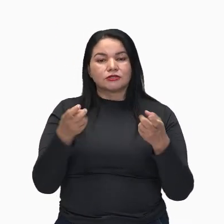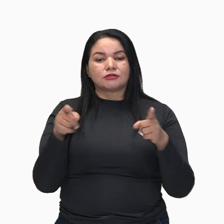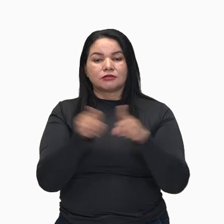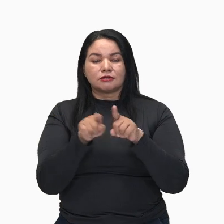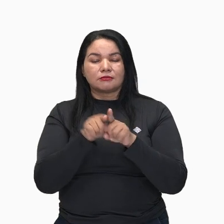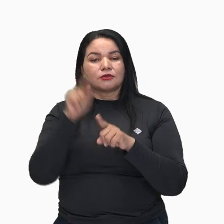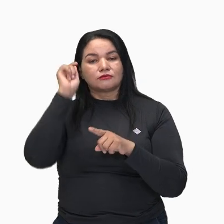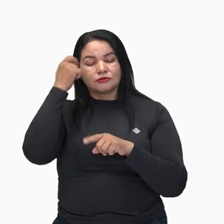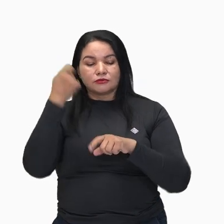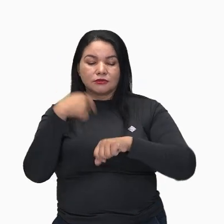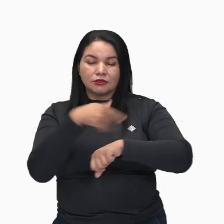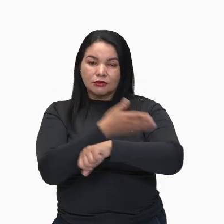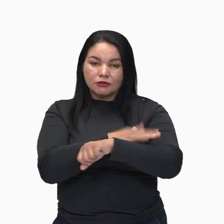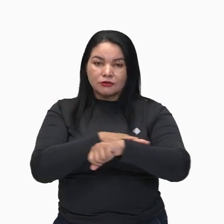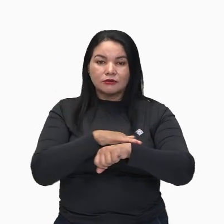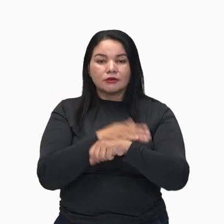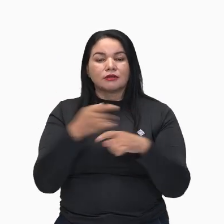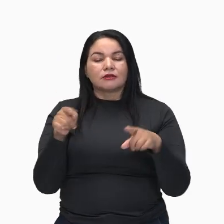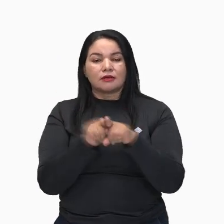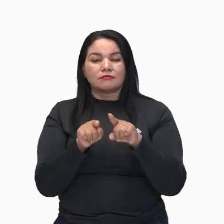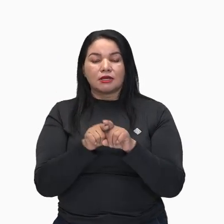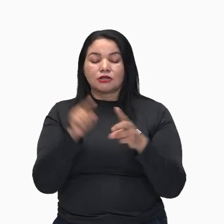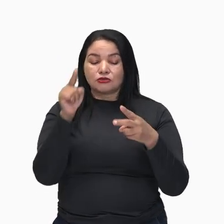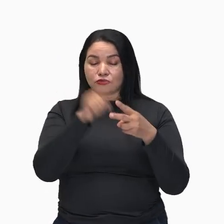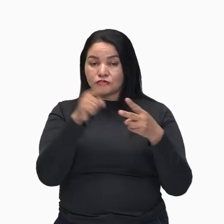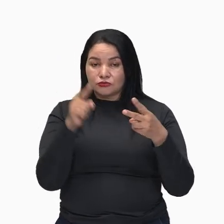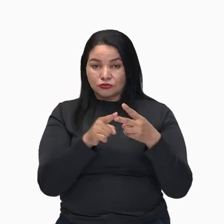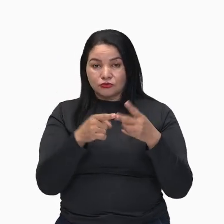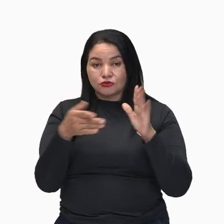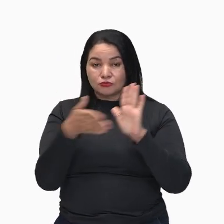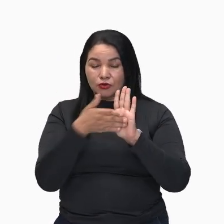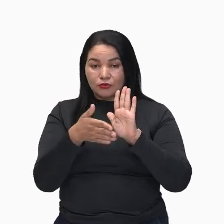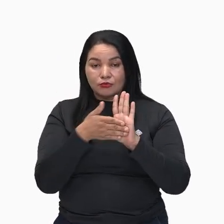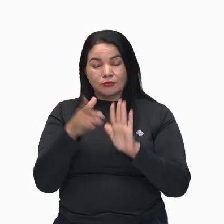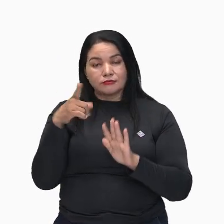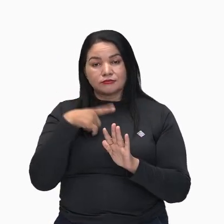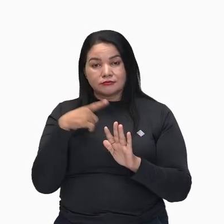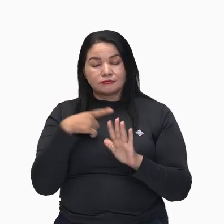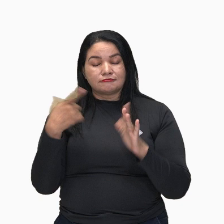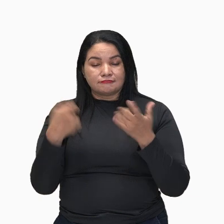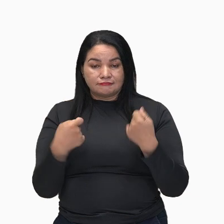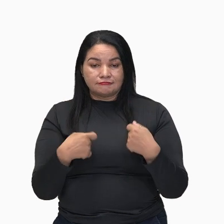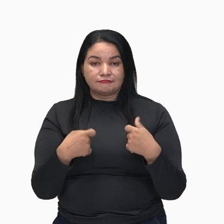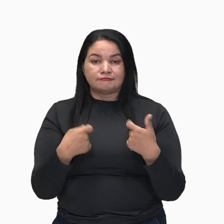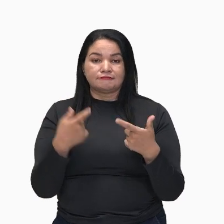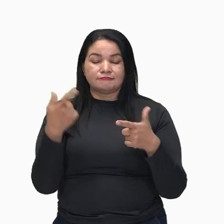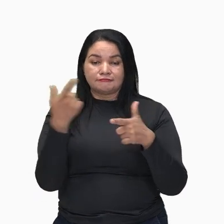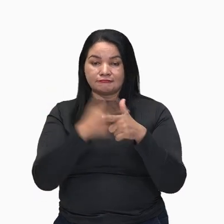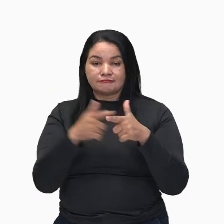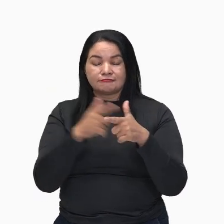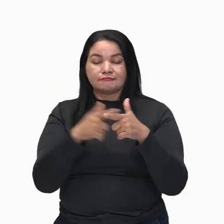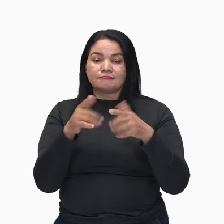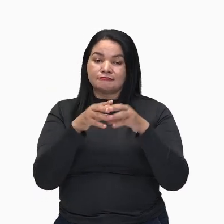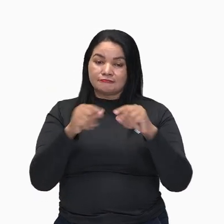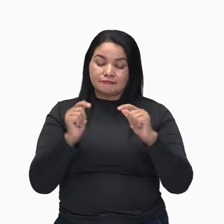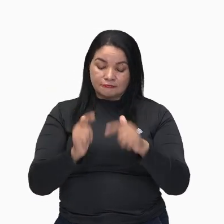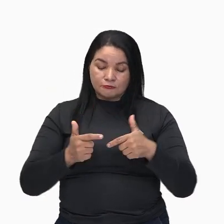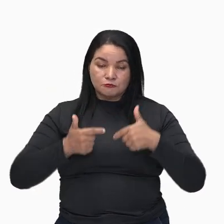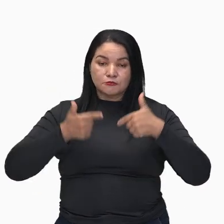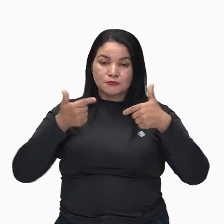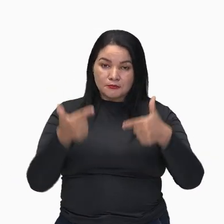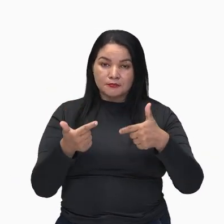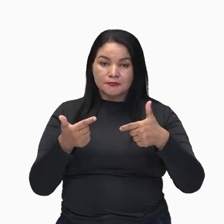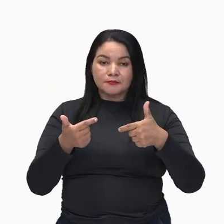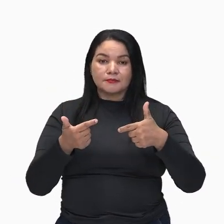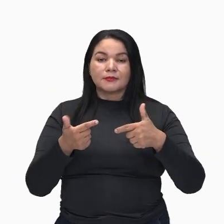percebeu que nós temos aí duas propostas de intervenção, duas propostas para a solução